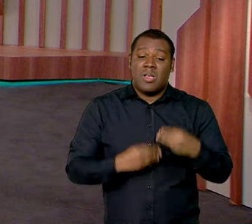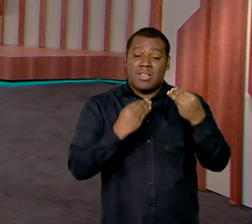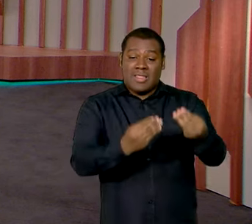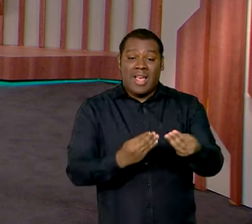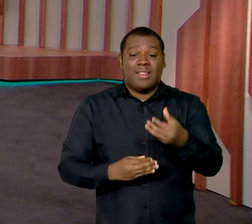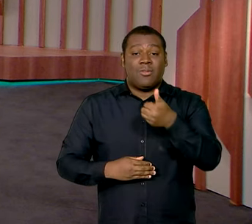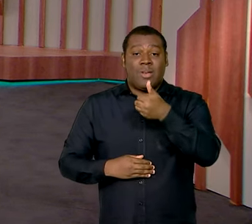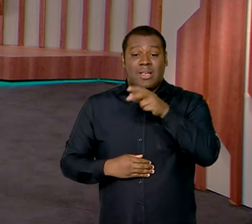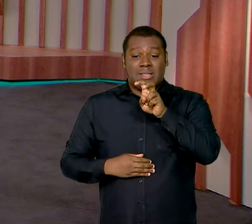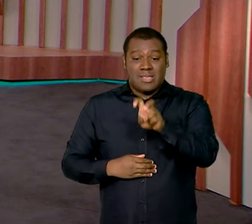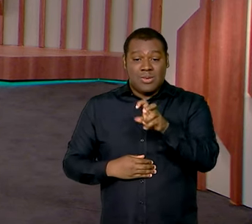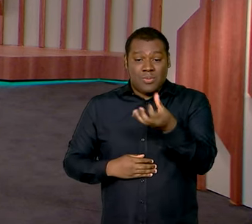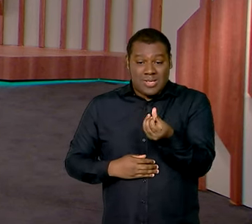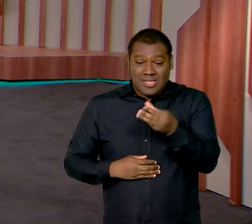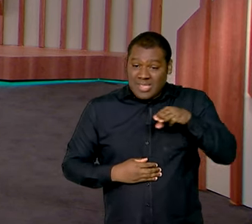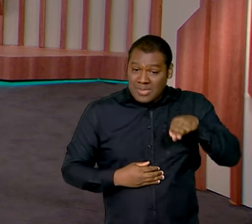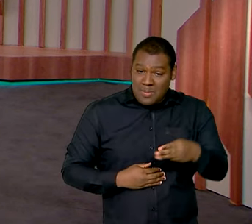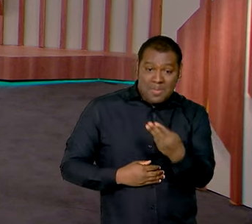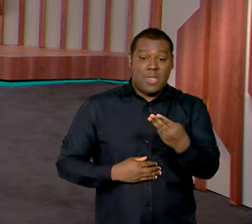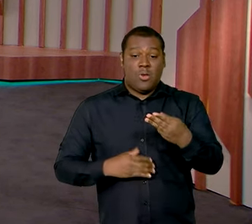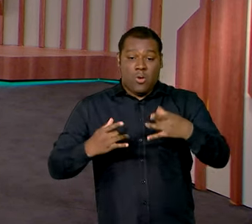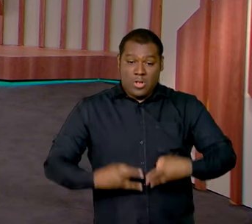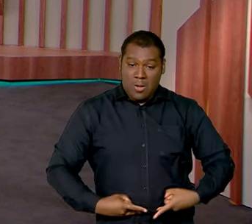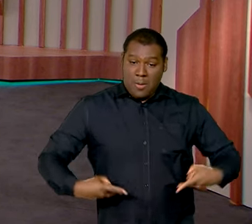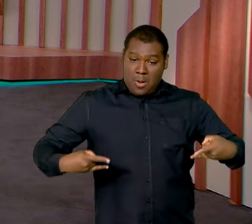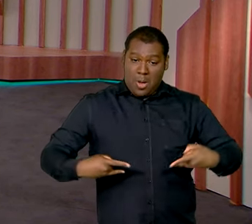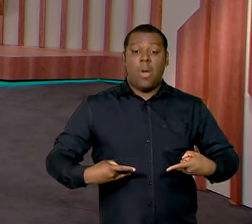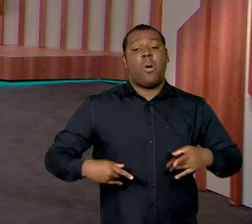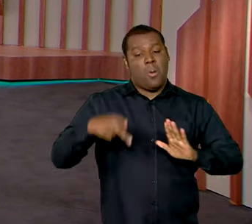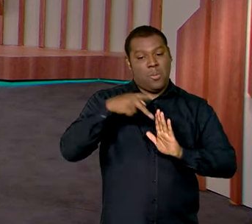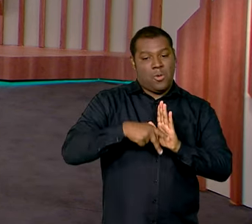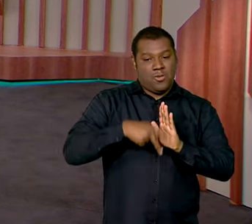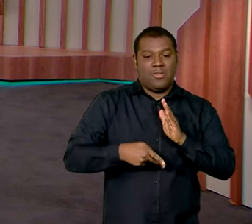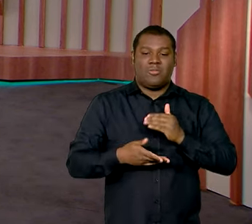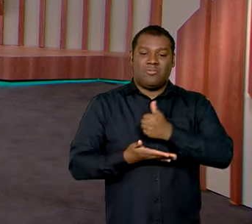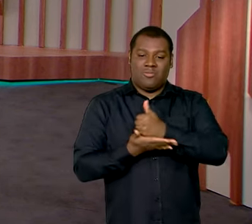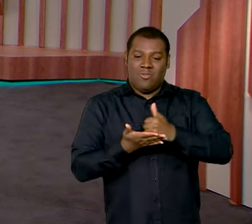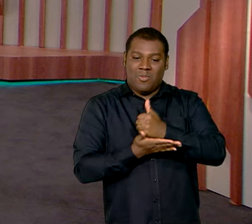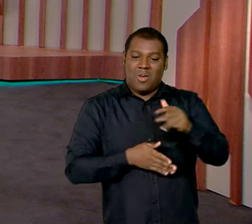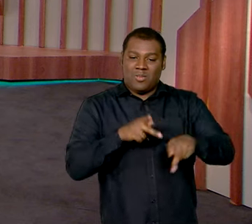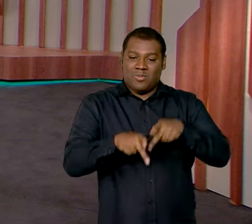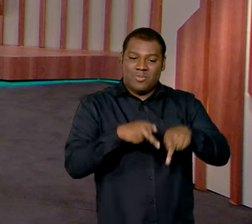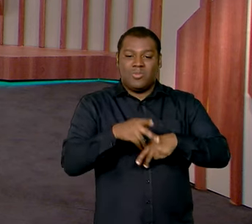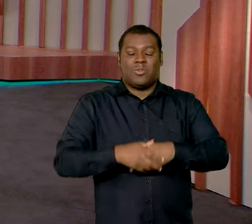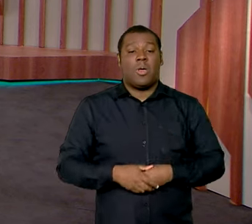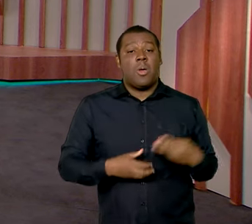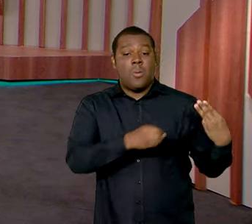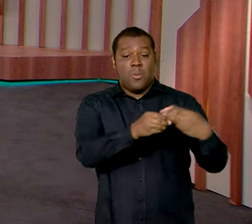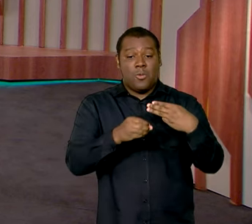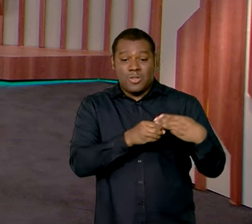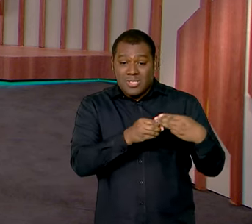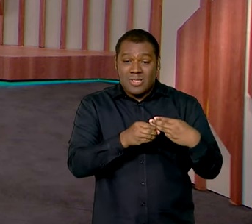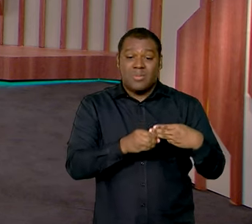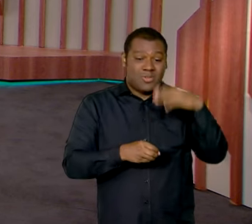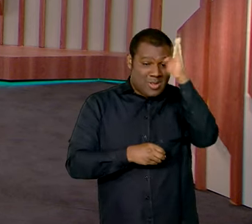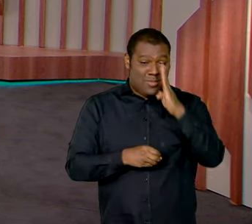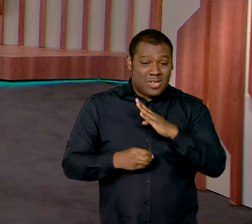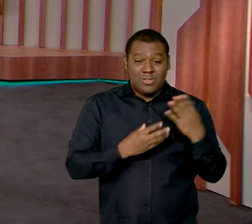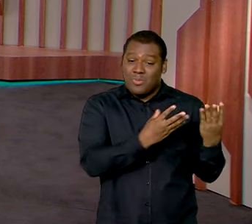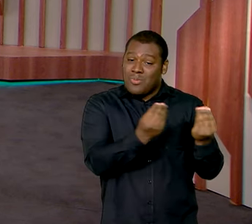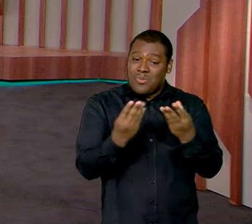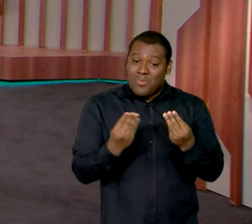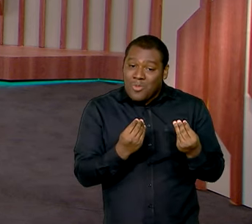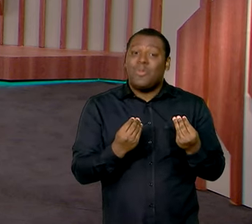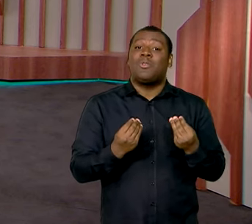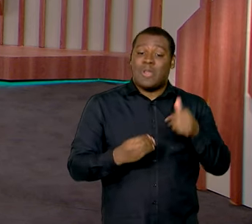de unidades via Farmácia Popular. Mais de 3.700 municípios brasileiros foram beneficiados com a